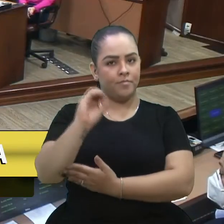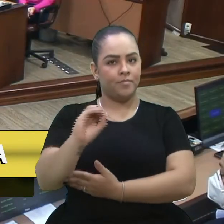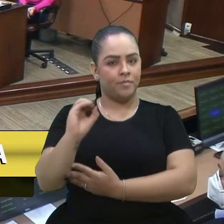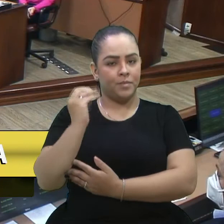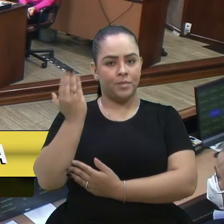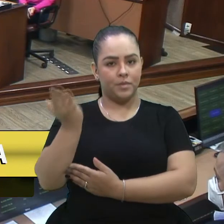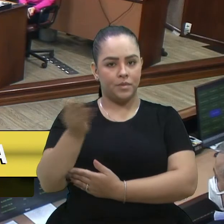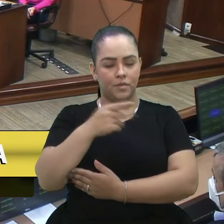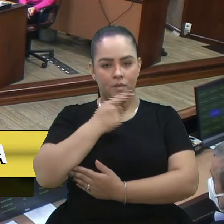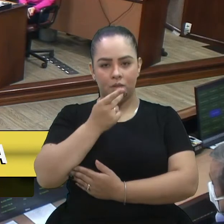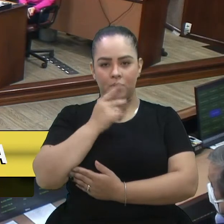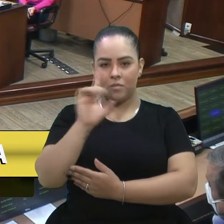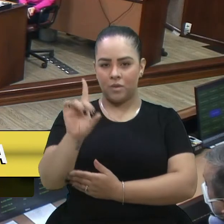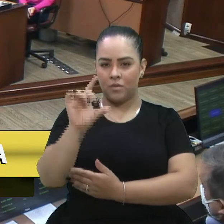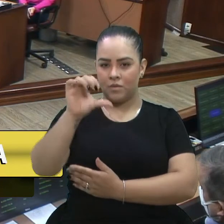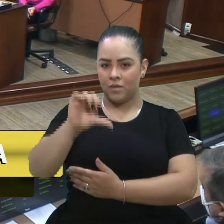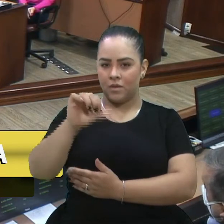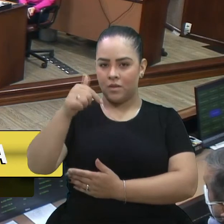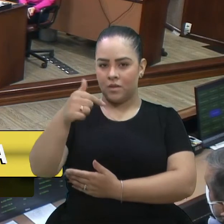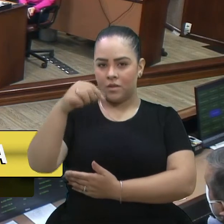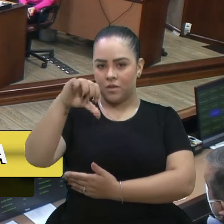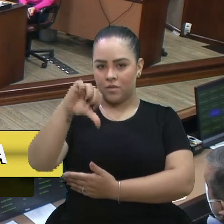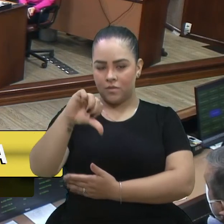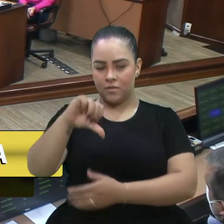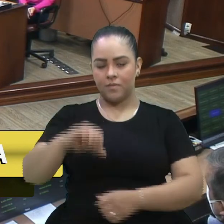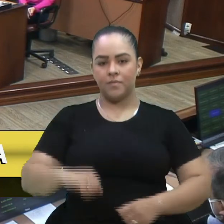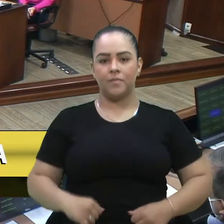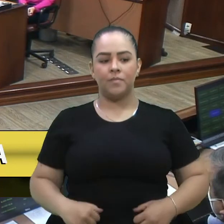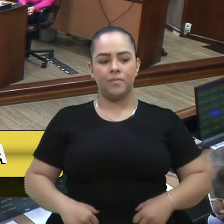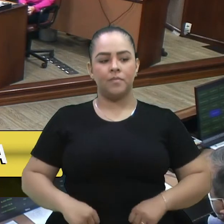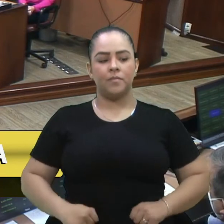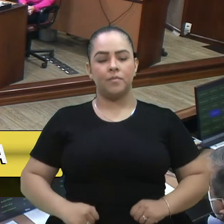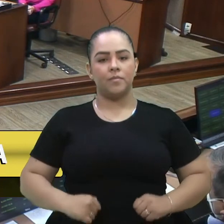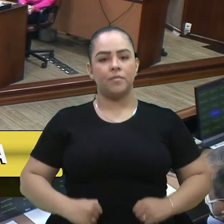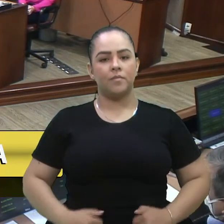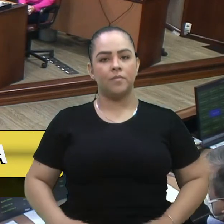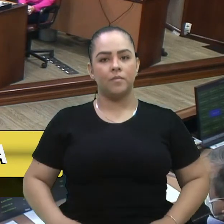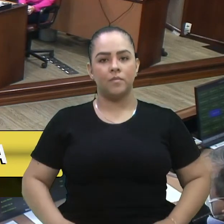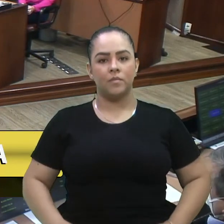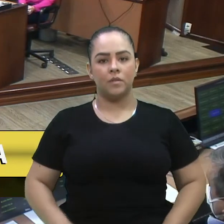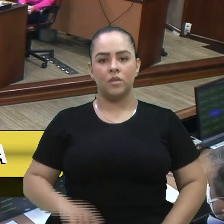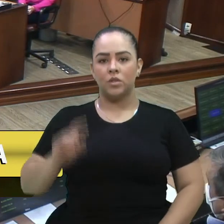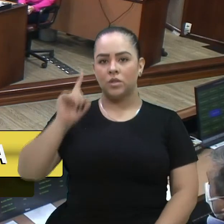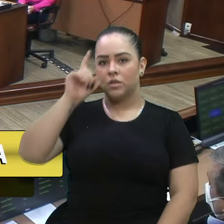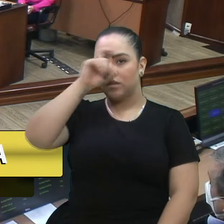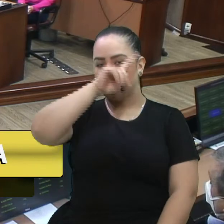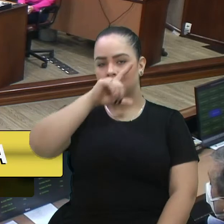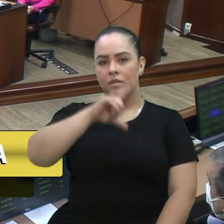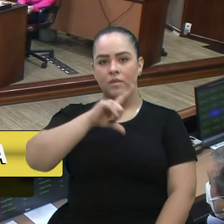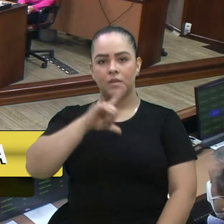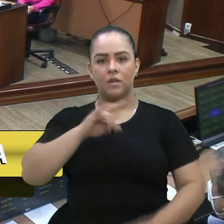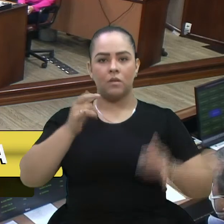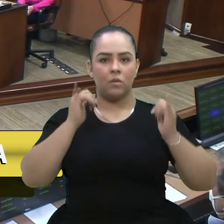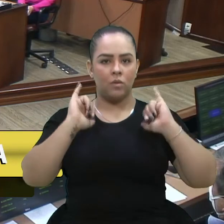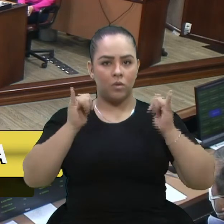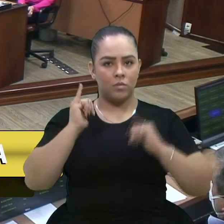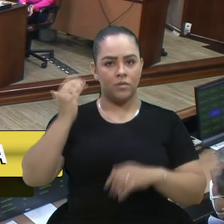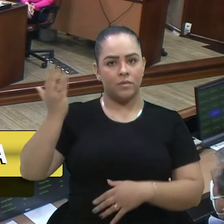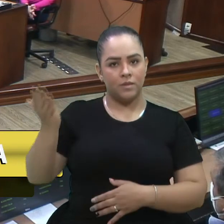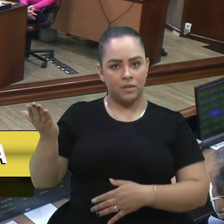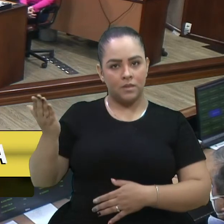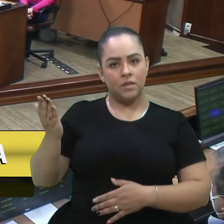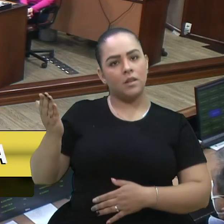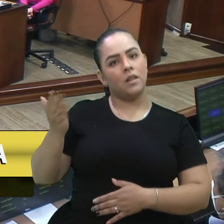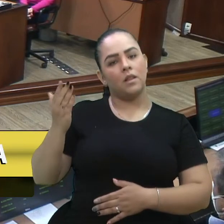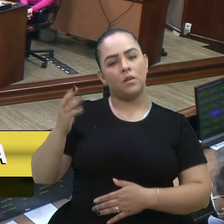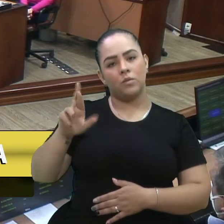citou, em 1979, a dificuldade de transporte e que você foi morar no desvio